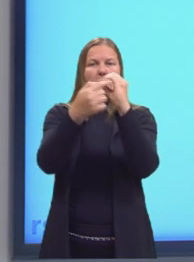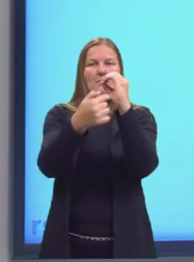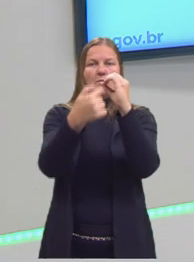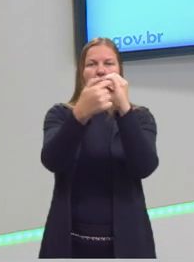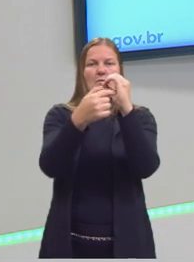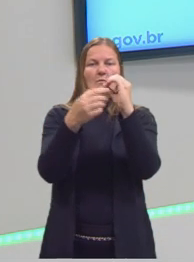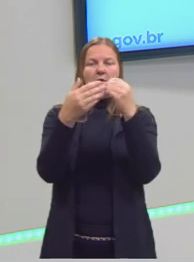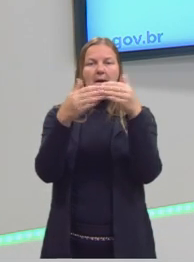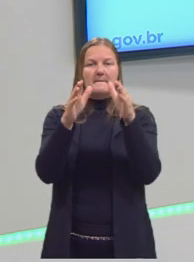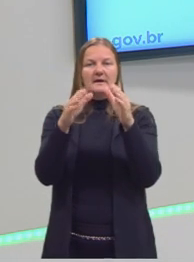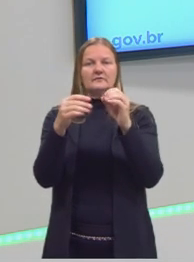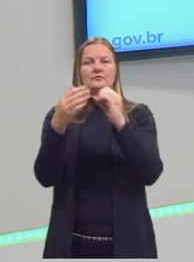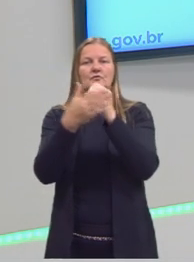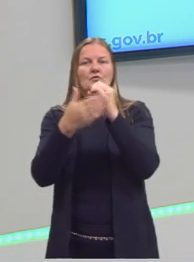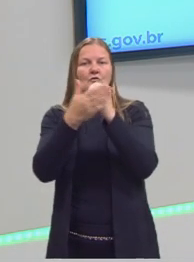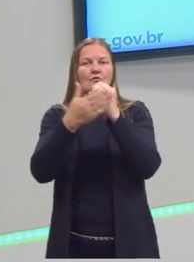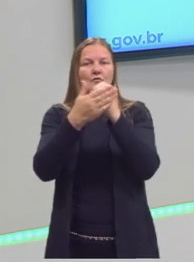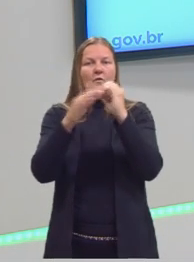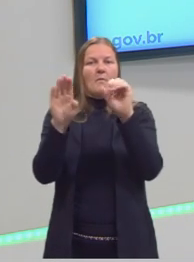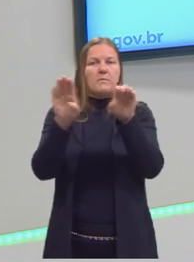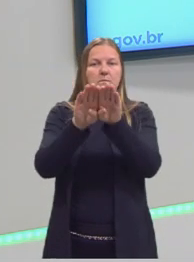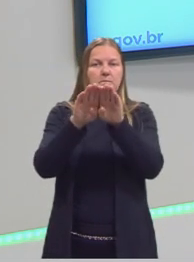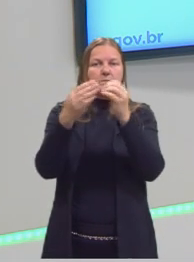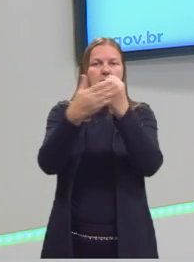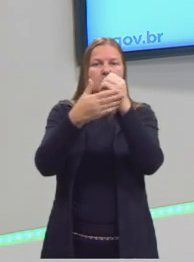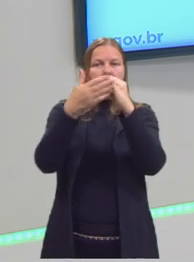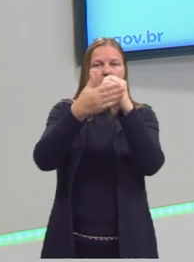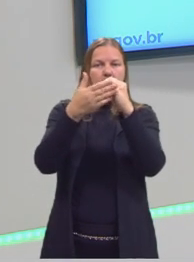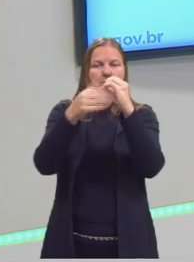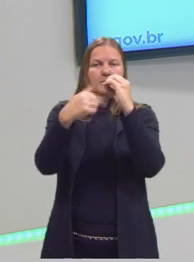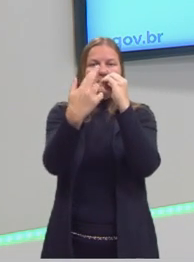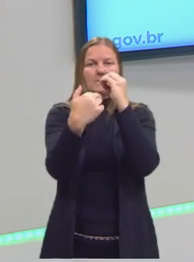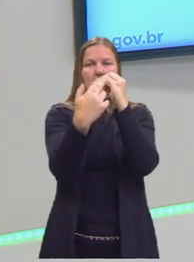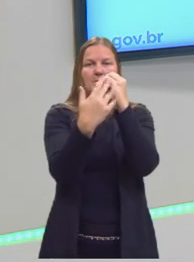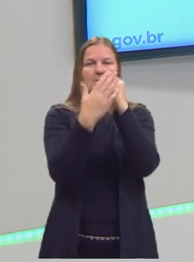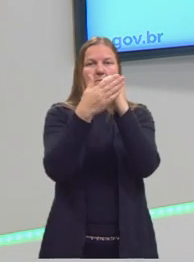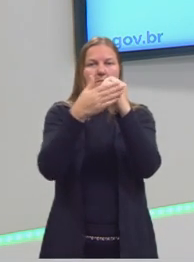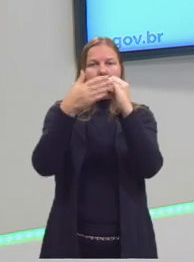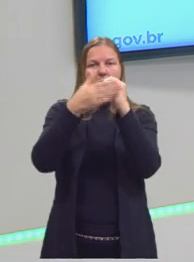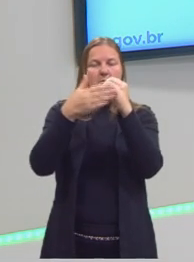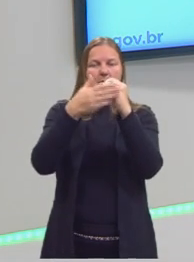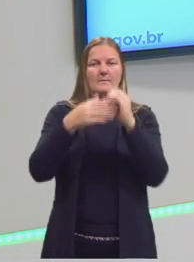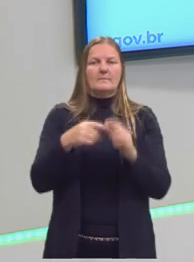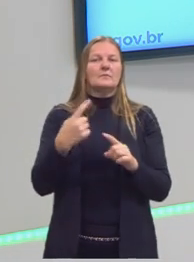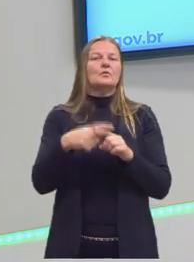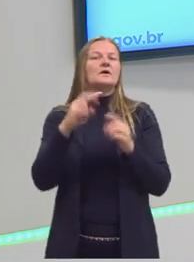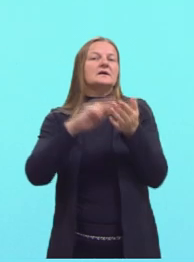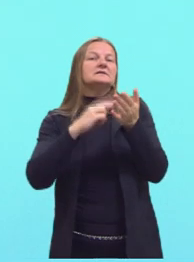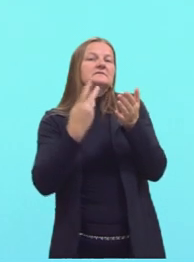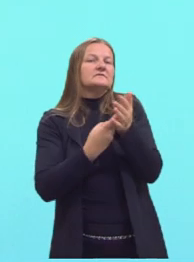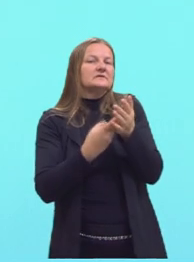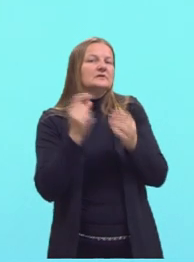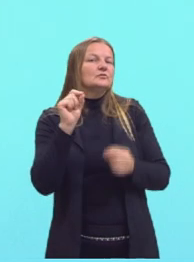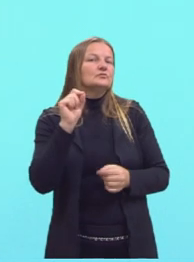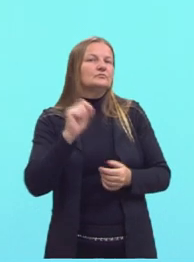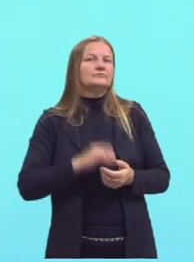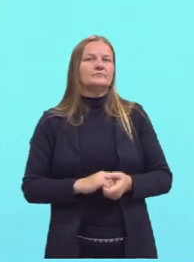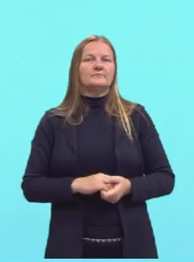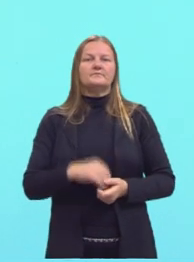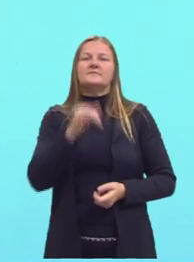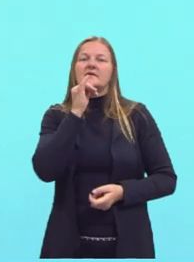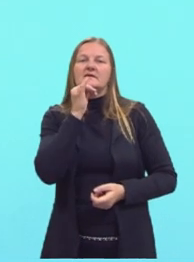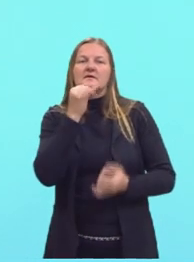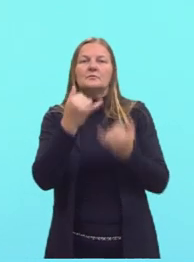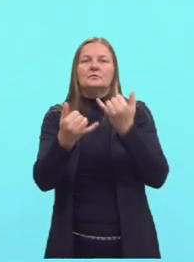fechado. Um aberto e um fechado. E assim sucessivamente. O que que significa isso, tá? Por exemplo,